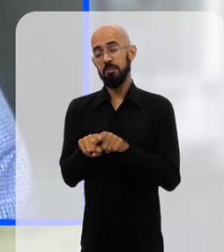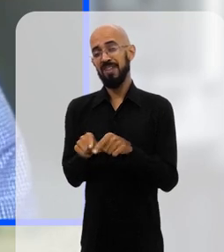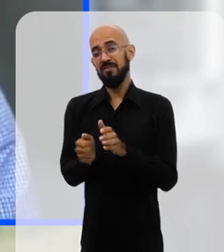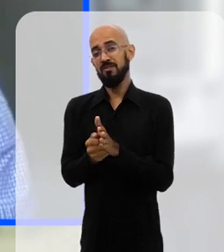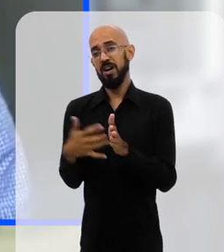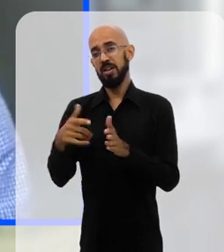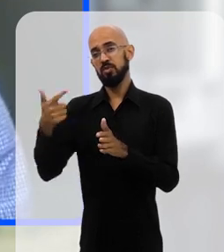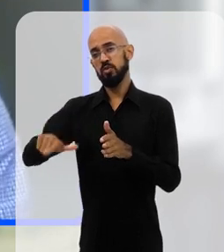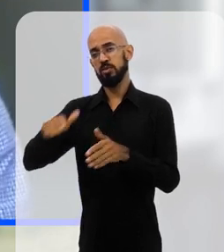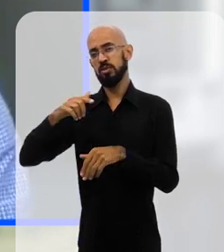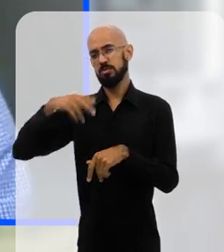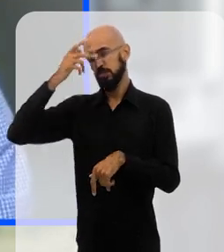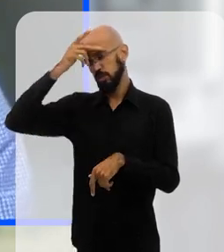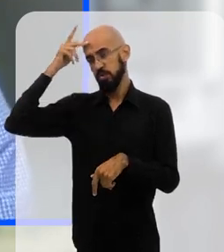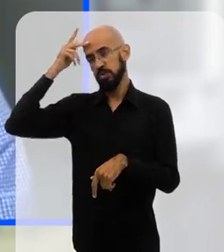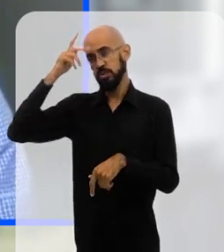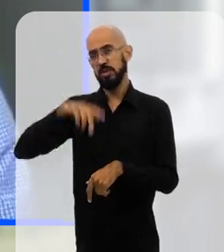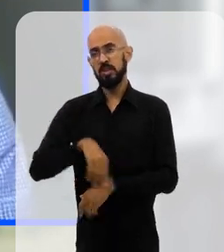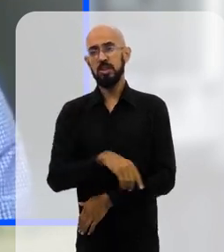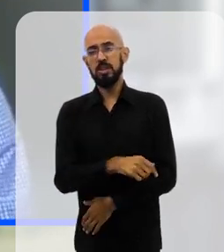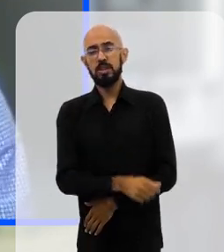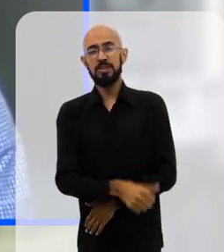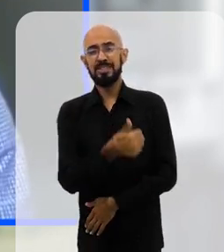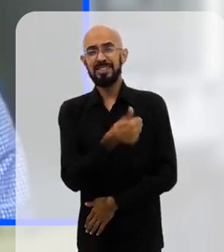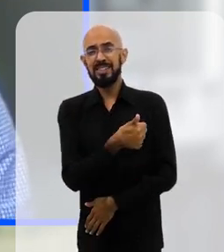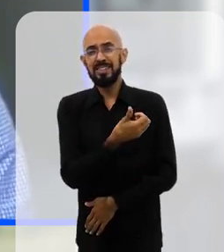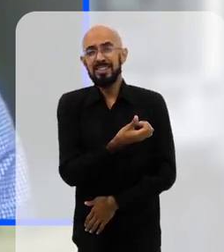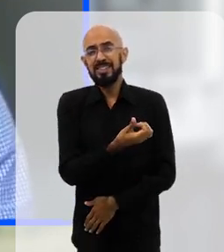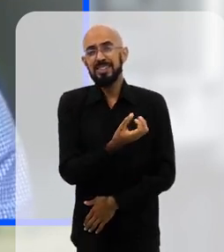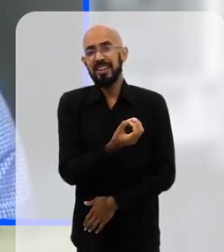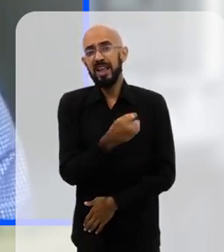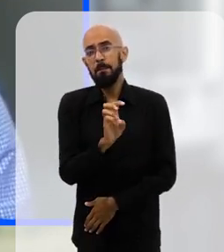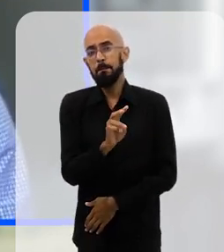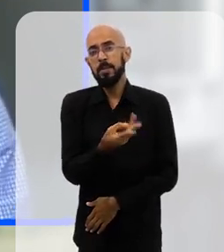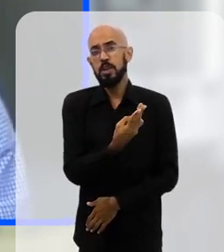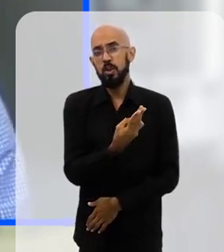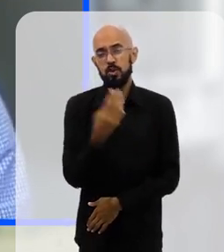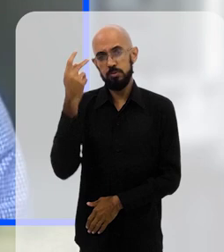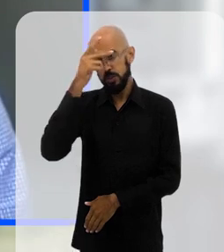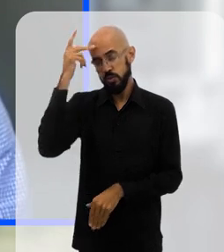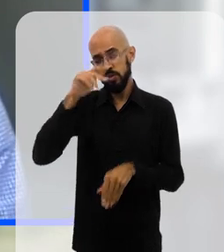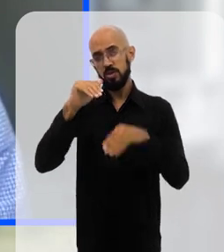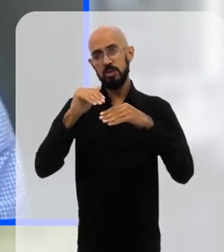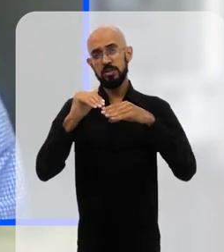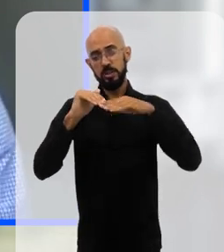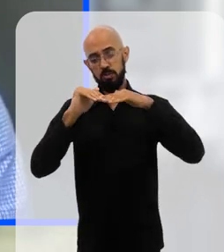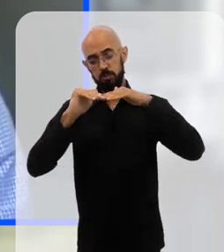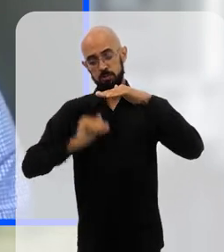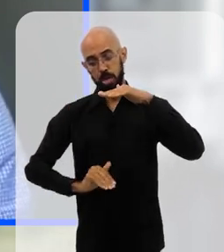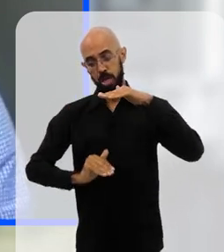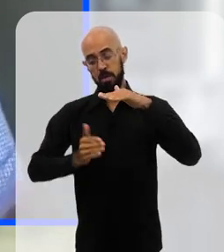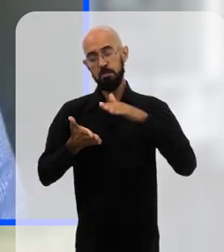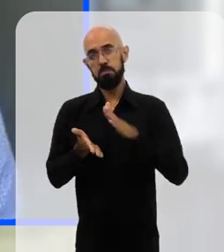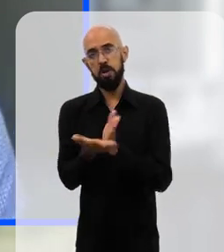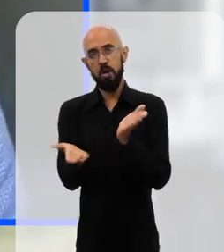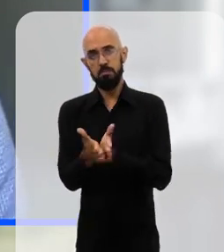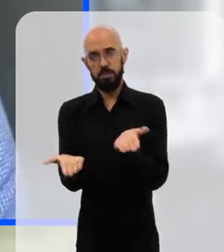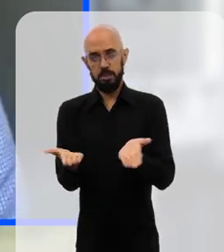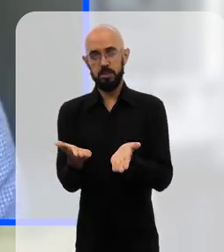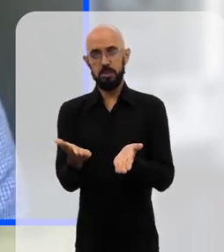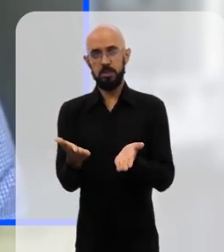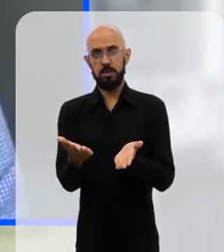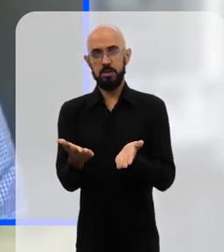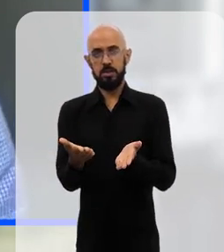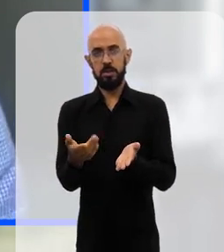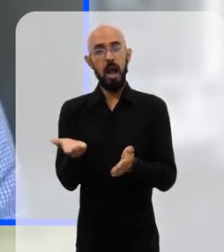Priscila, e muito mais pessoas. E 160 milhões de pessoas foram empurradas para a pobreza